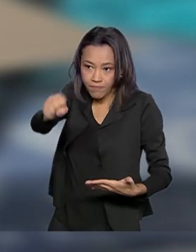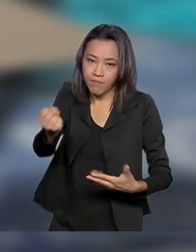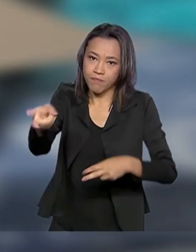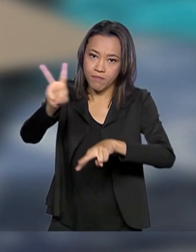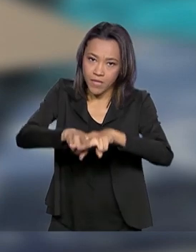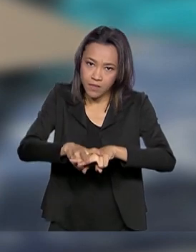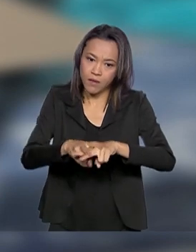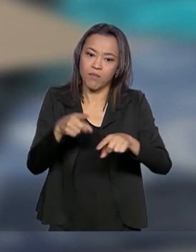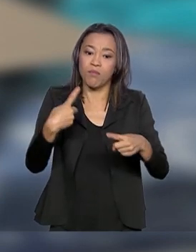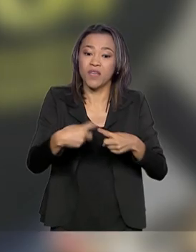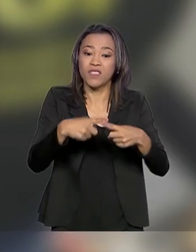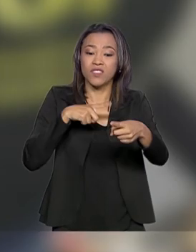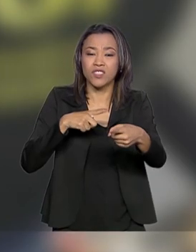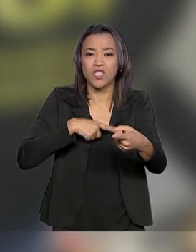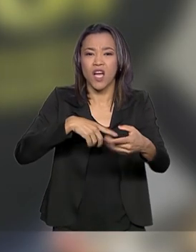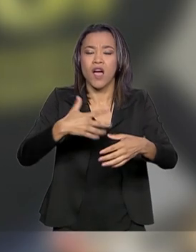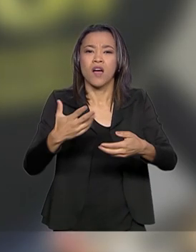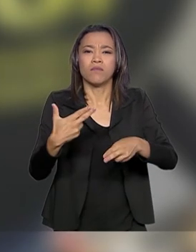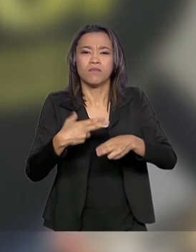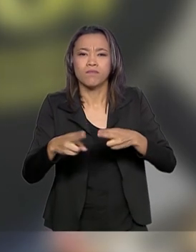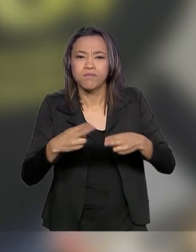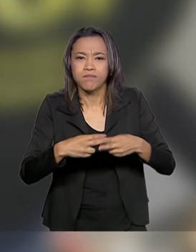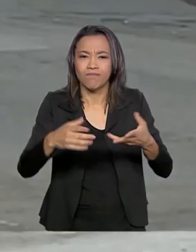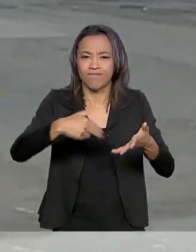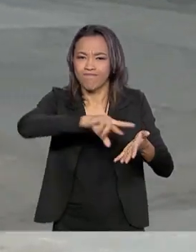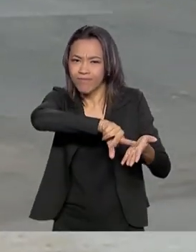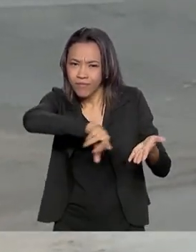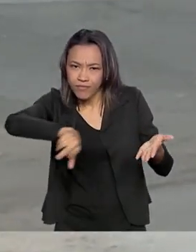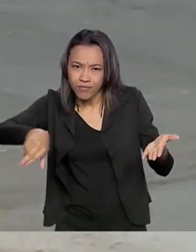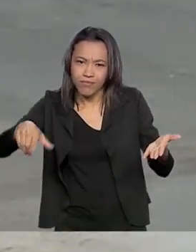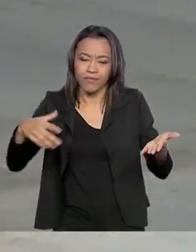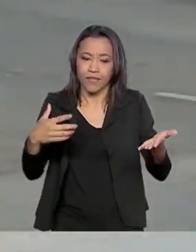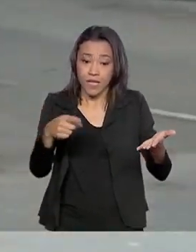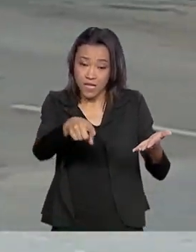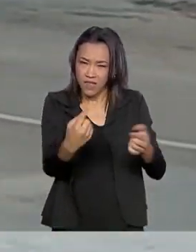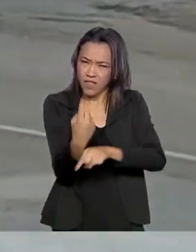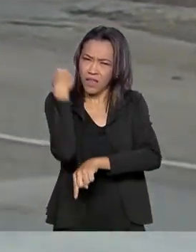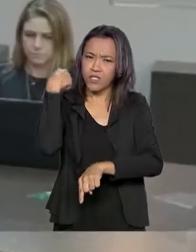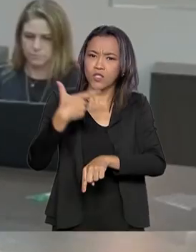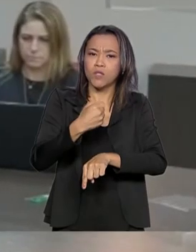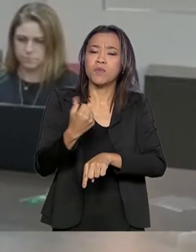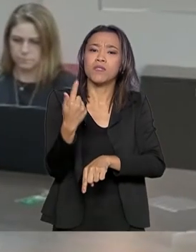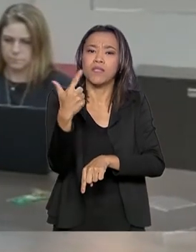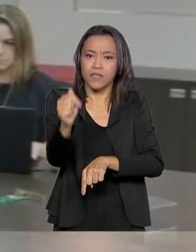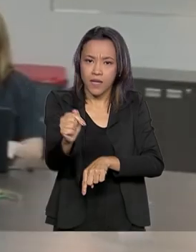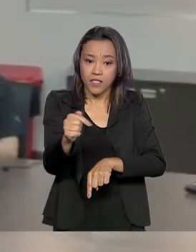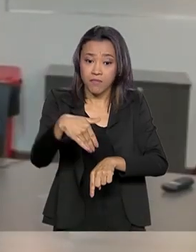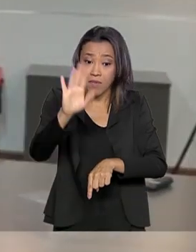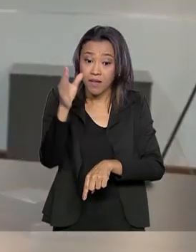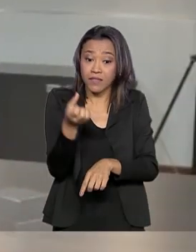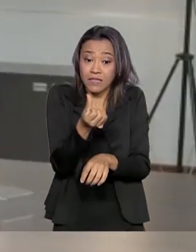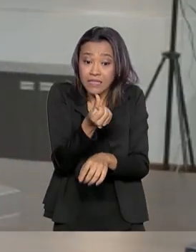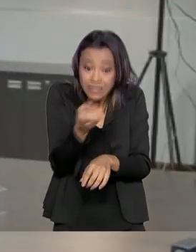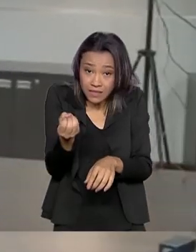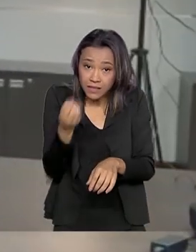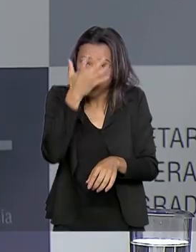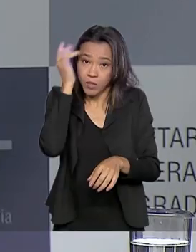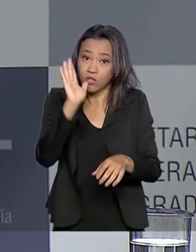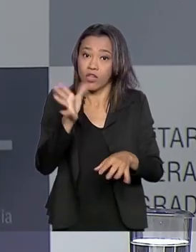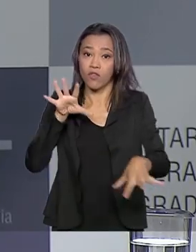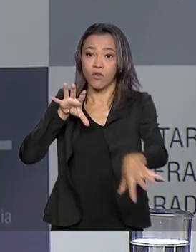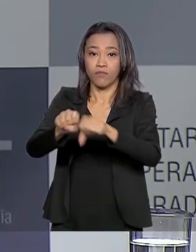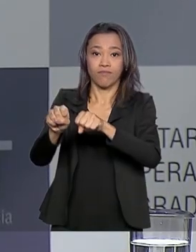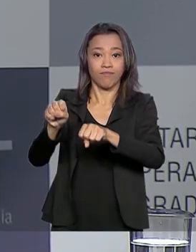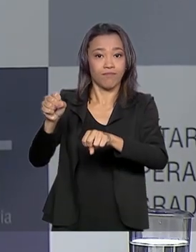com conteúdo pornográfico. Desde a primeira fase da operação, em 2017, mais de 600 pessoas já foram presas.